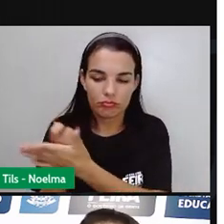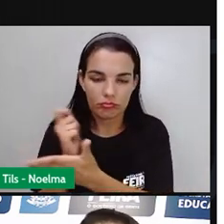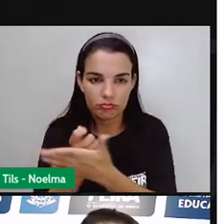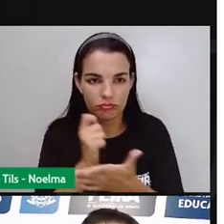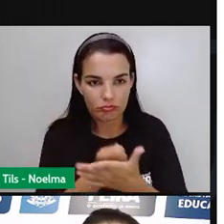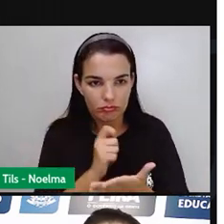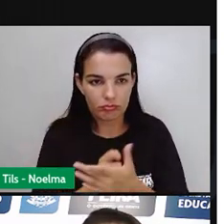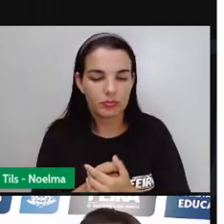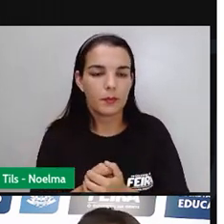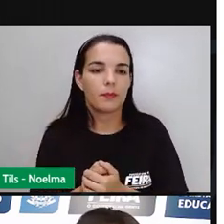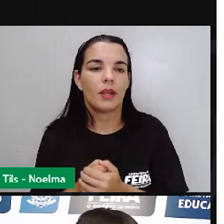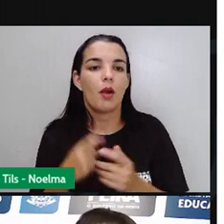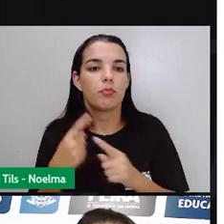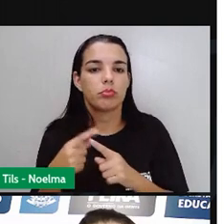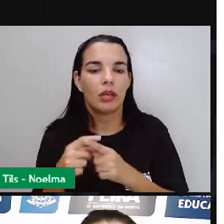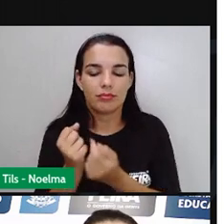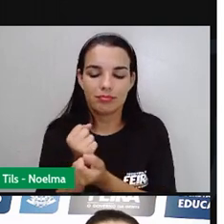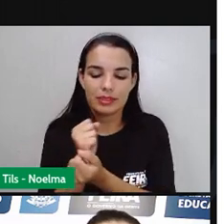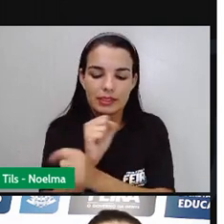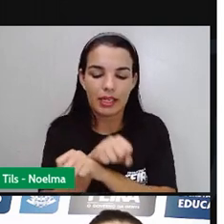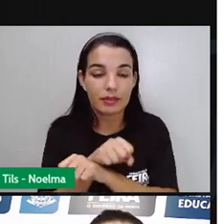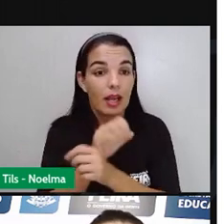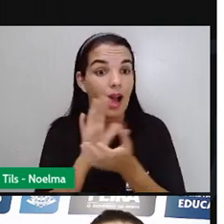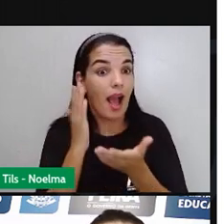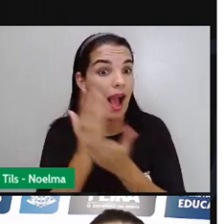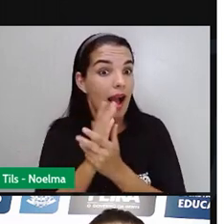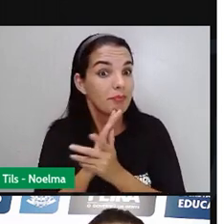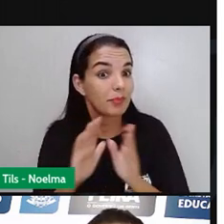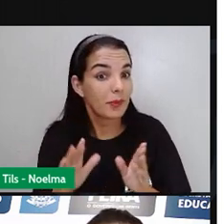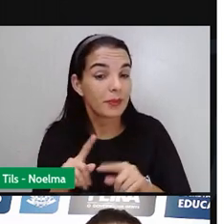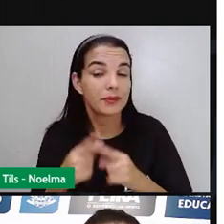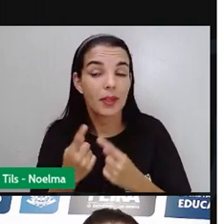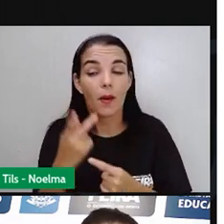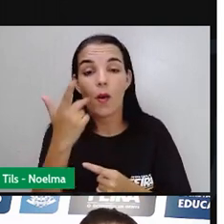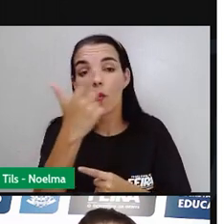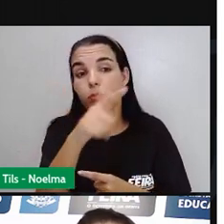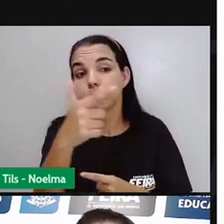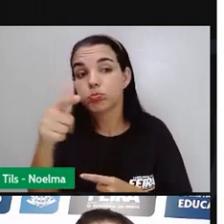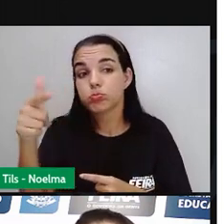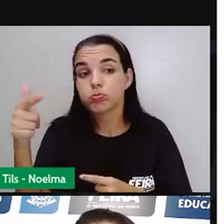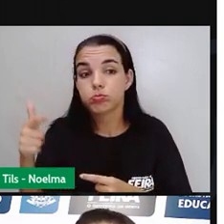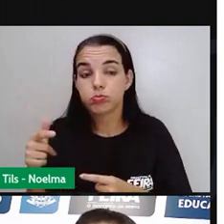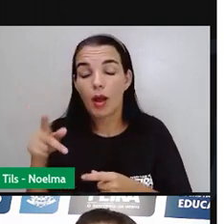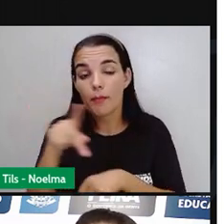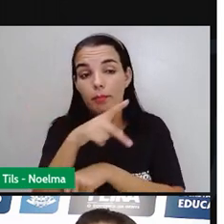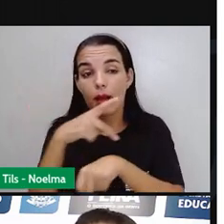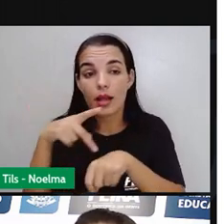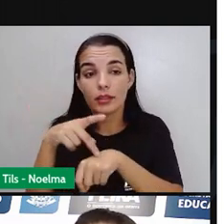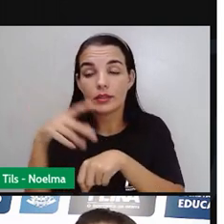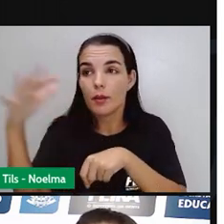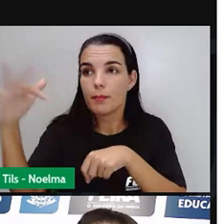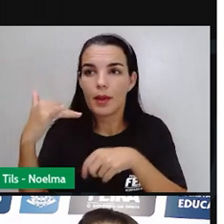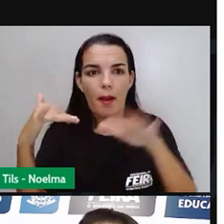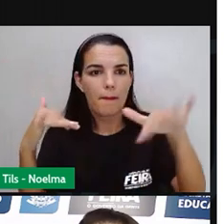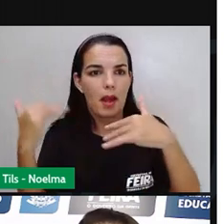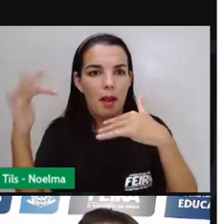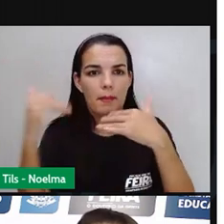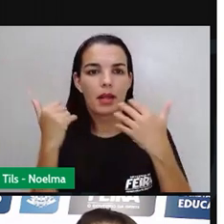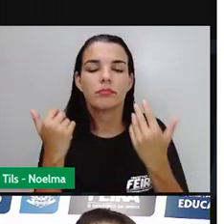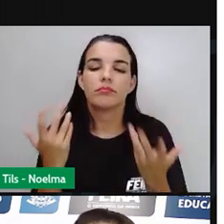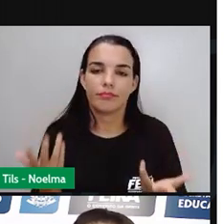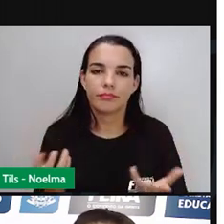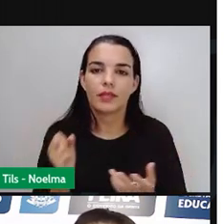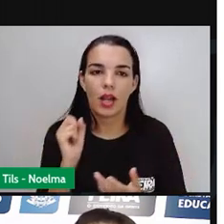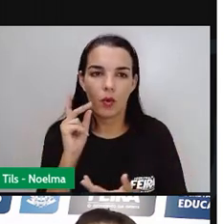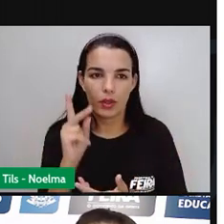escasso, a mão de obra escrava, eles também ajudaram no povoamento e na exploração da terra. A gente